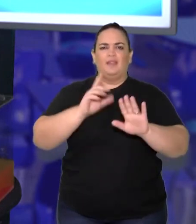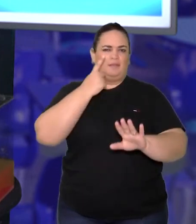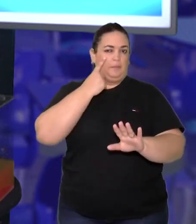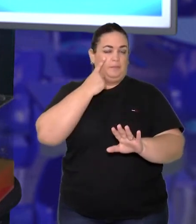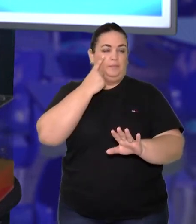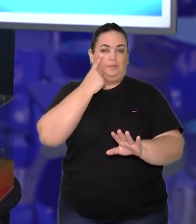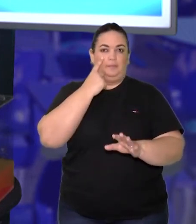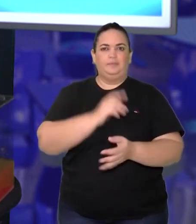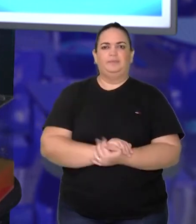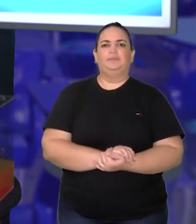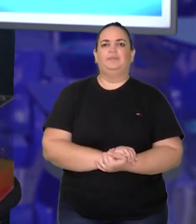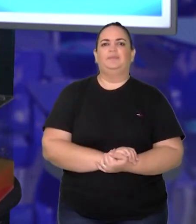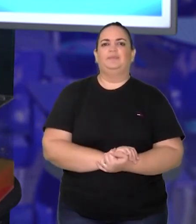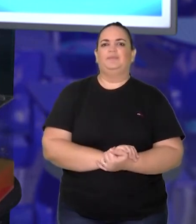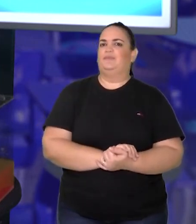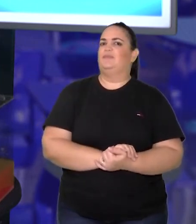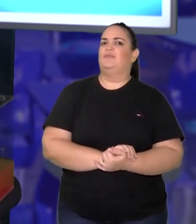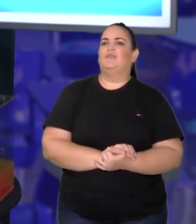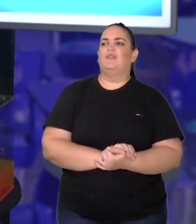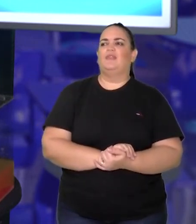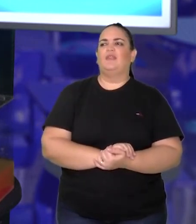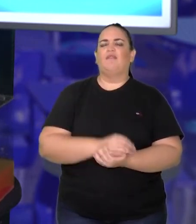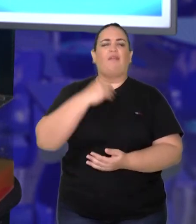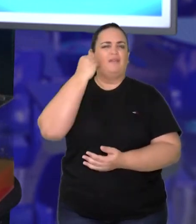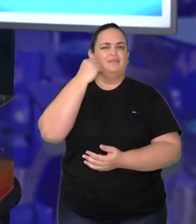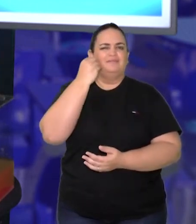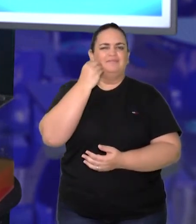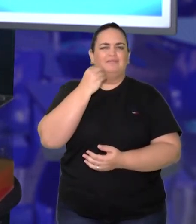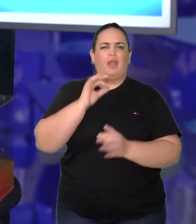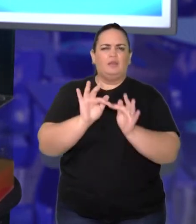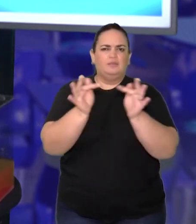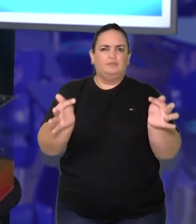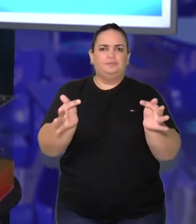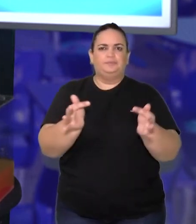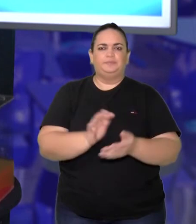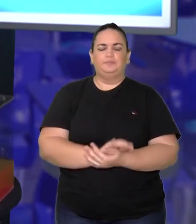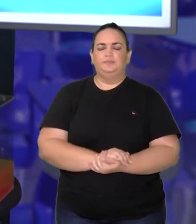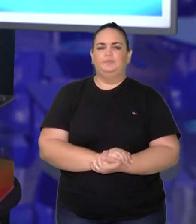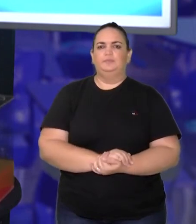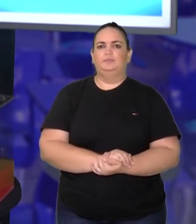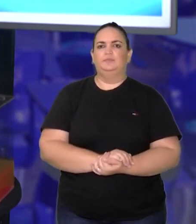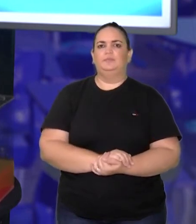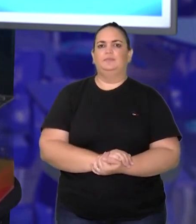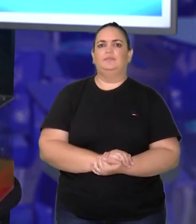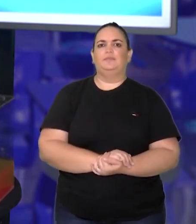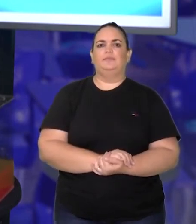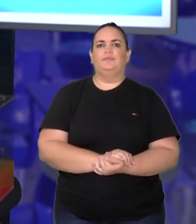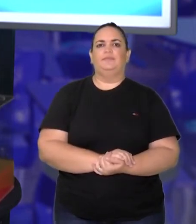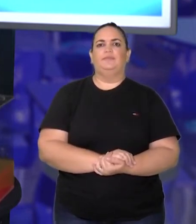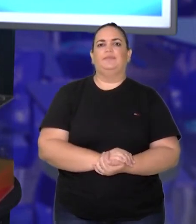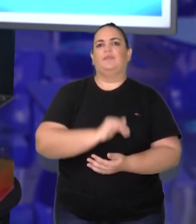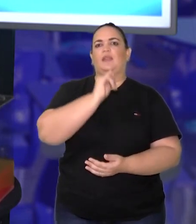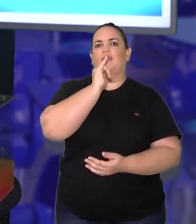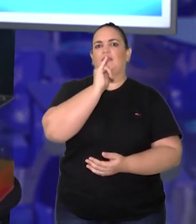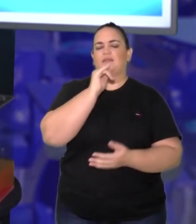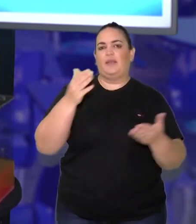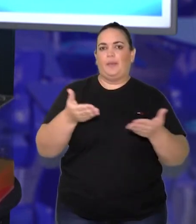conferir isso através desse pequeno experimento aqui. Temos aqui a seguinte situação.